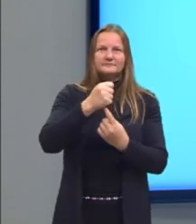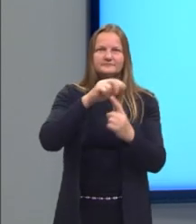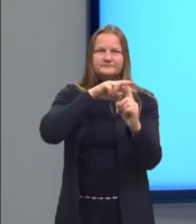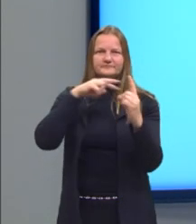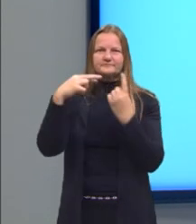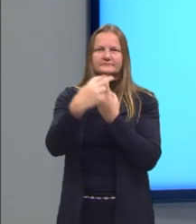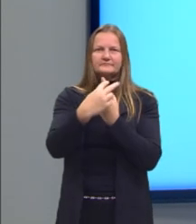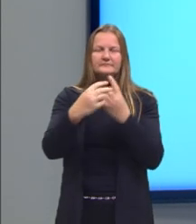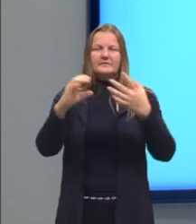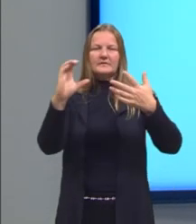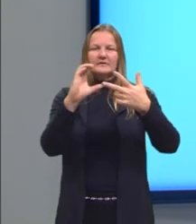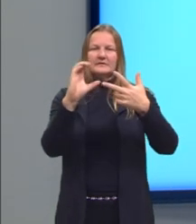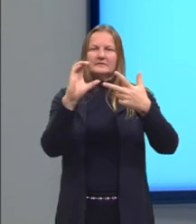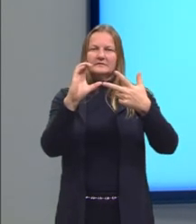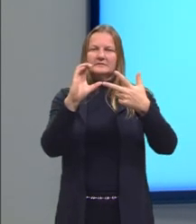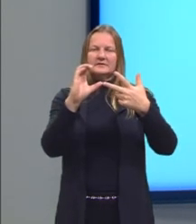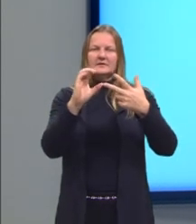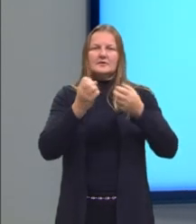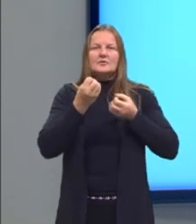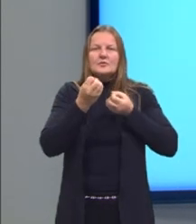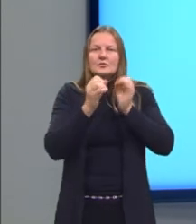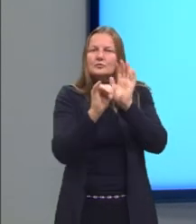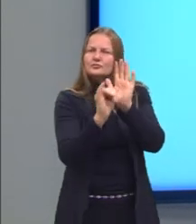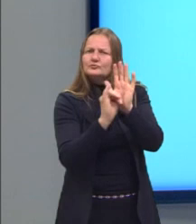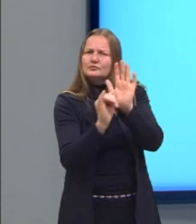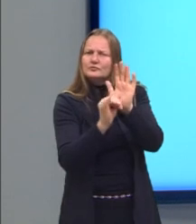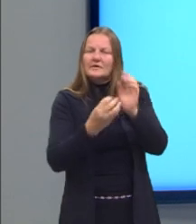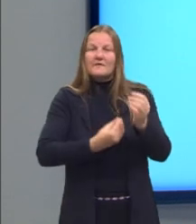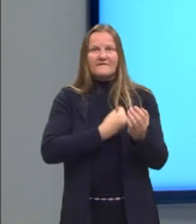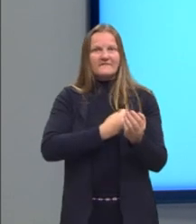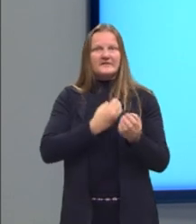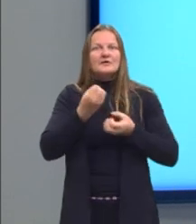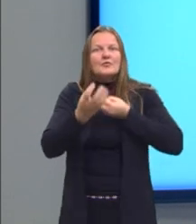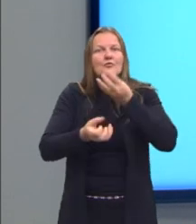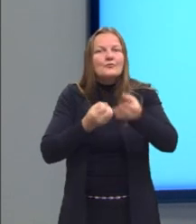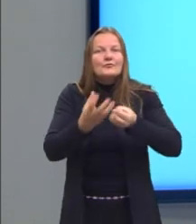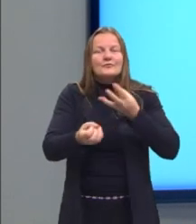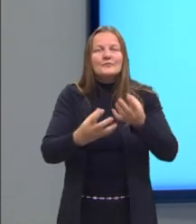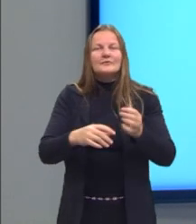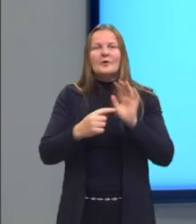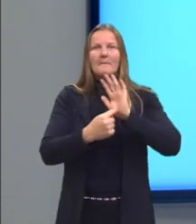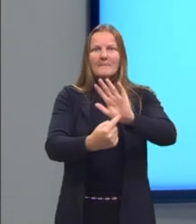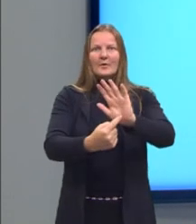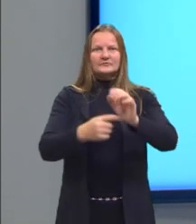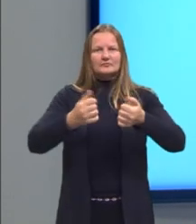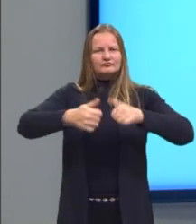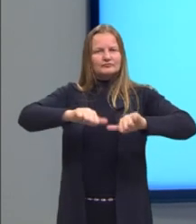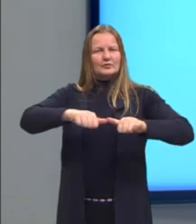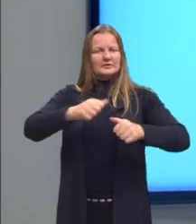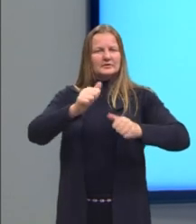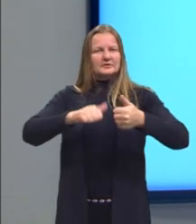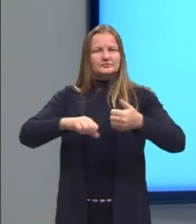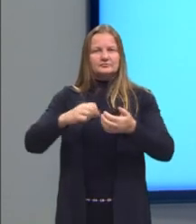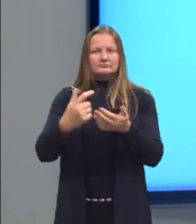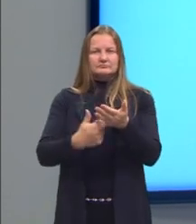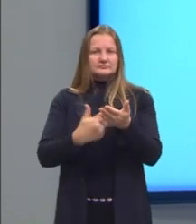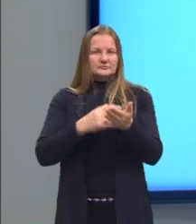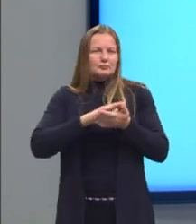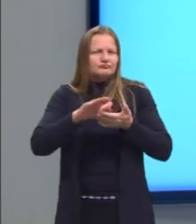Letra C, a narração de eventos de sua vida que demonstrem a qualidade de sua obra.